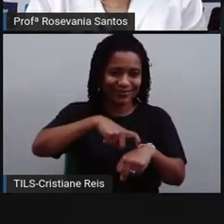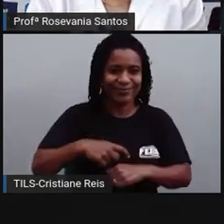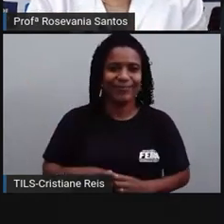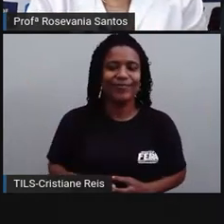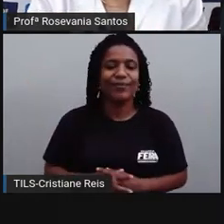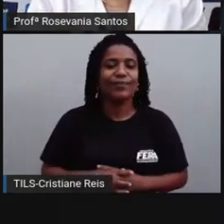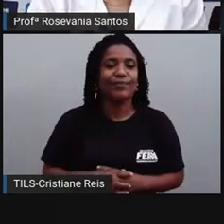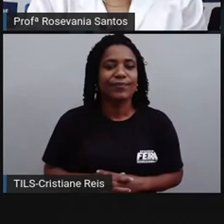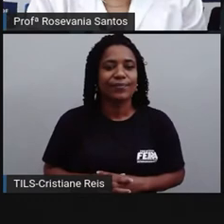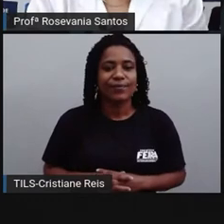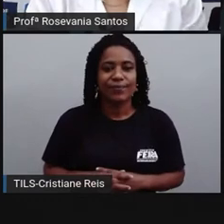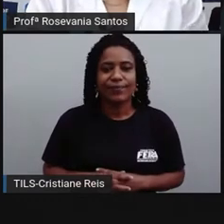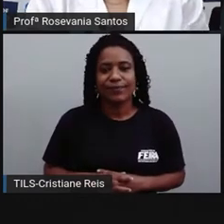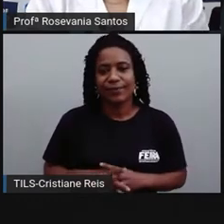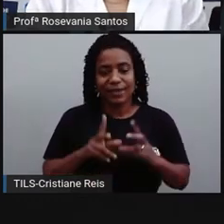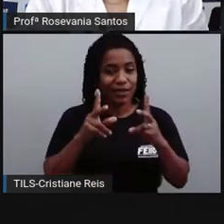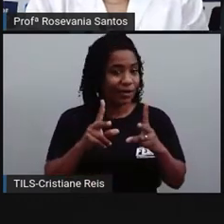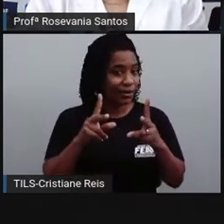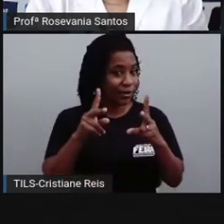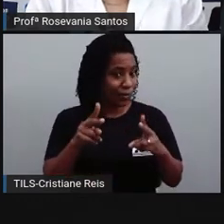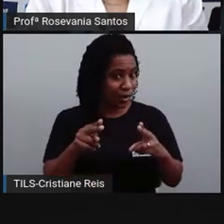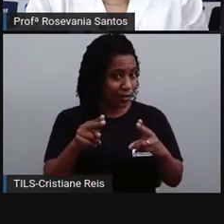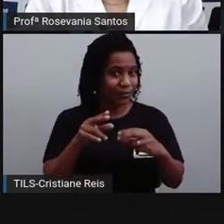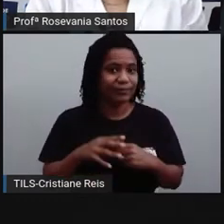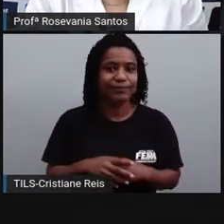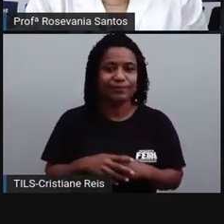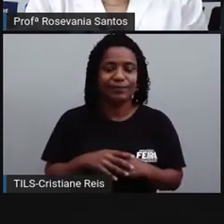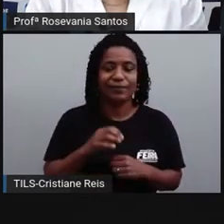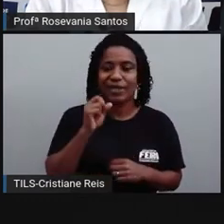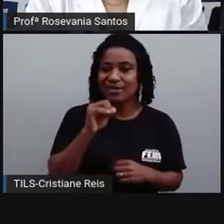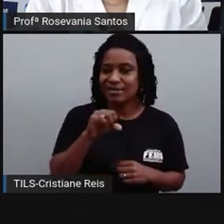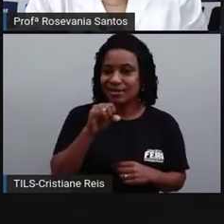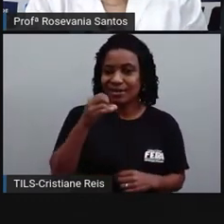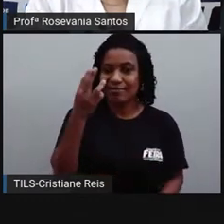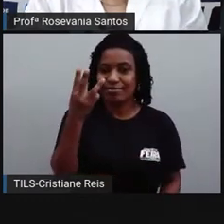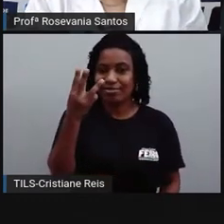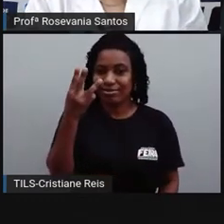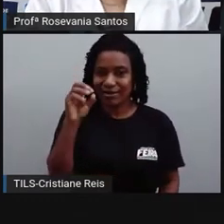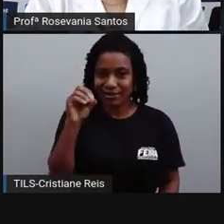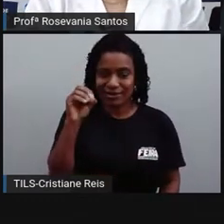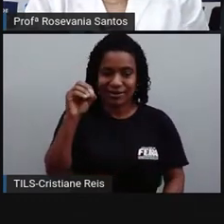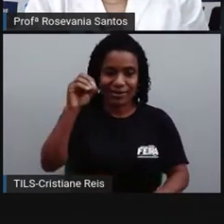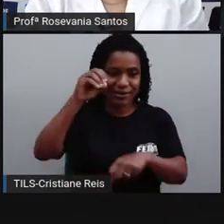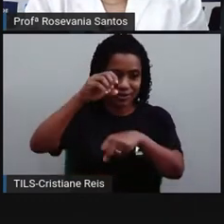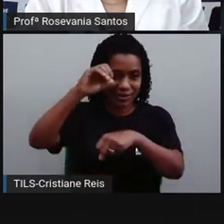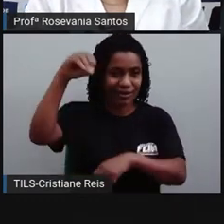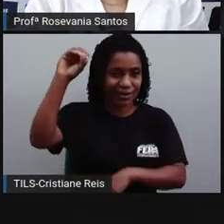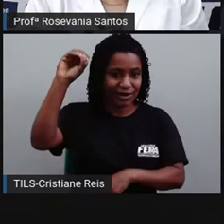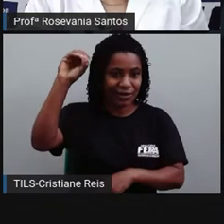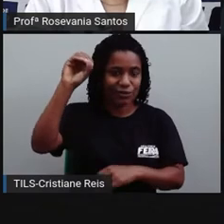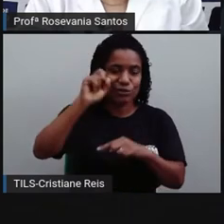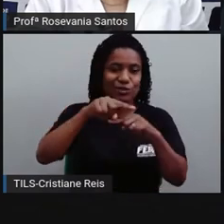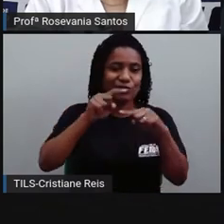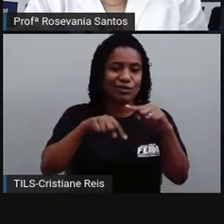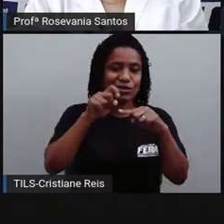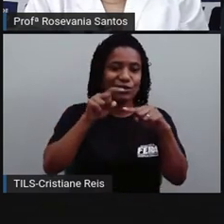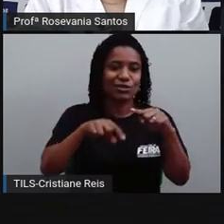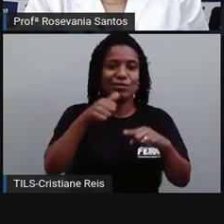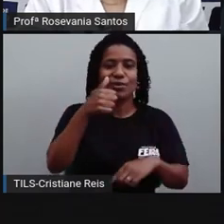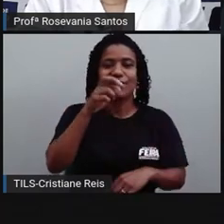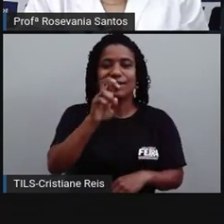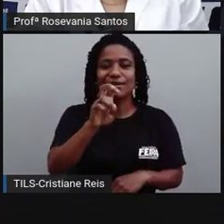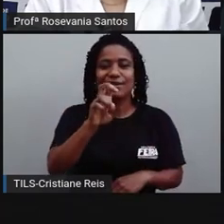A mesma coisa aqui. Se eu tenho aqui 30 graus, 30 graus, dividido por 15,